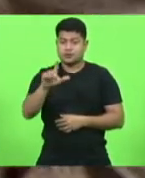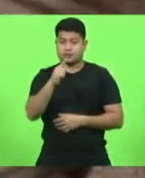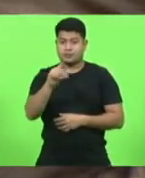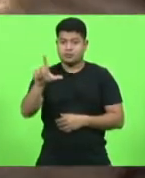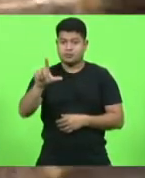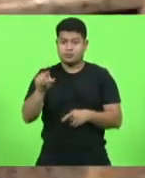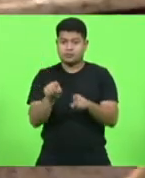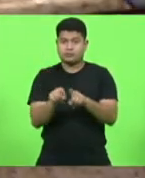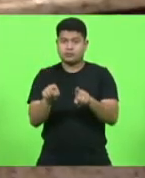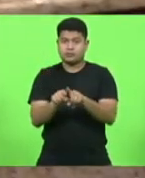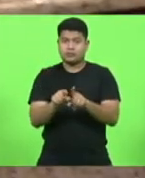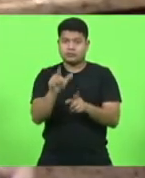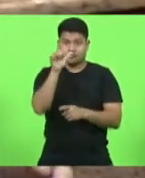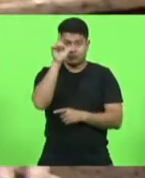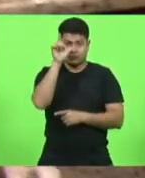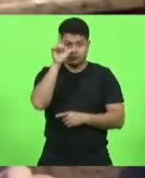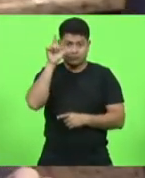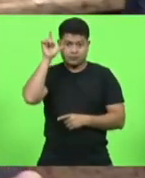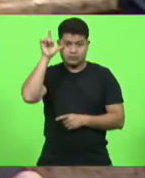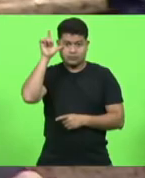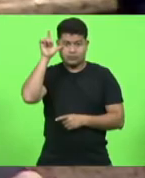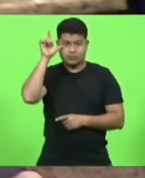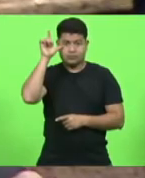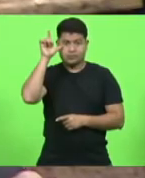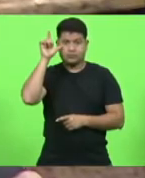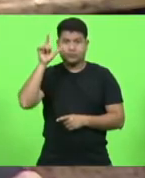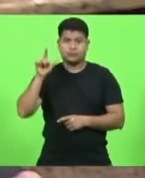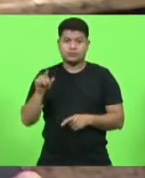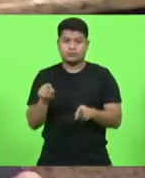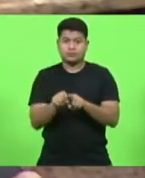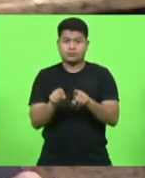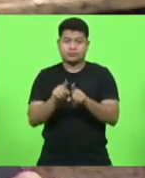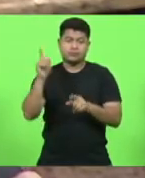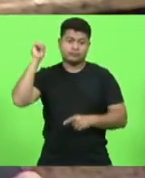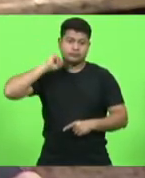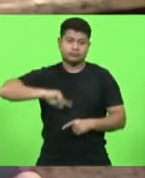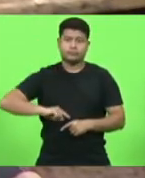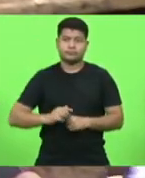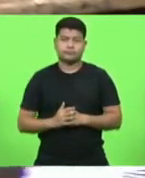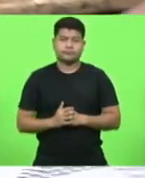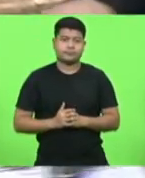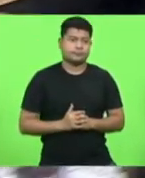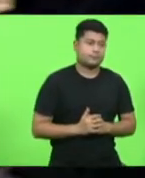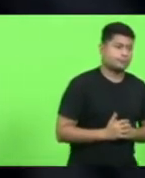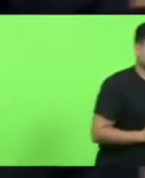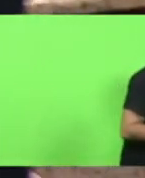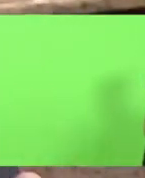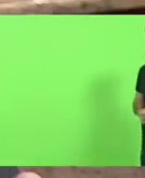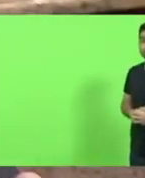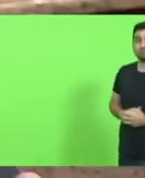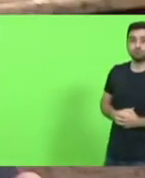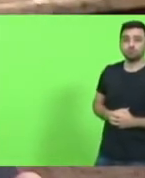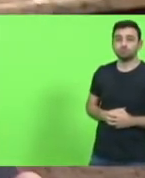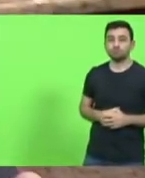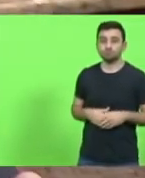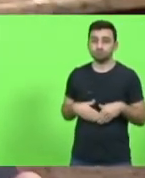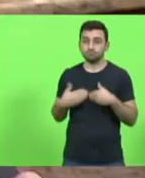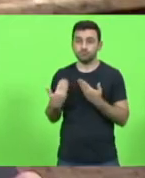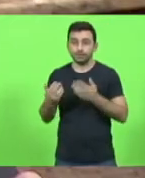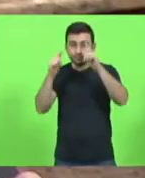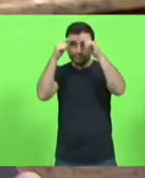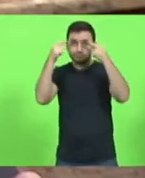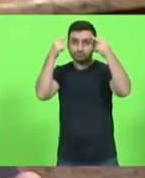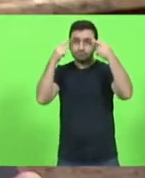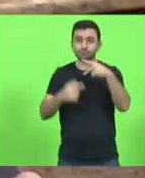Laércio Schuster e Silvio Drevec, bloco PP-PSB, Neudir Sareta, do bloco PT